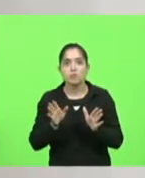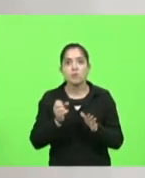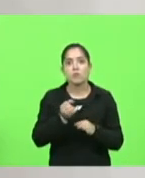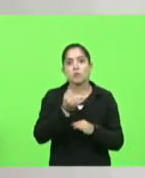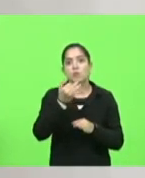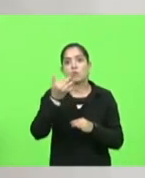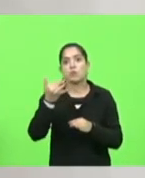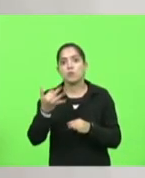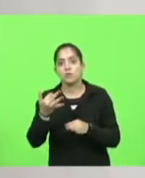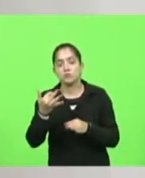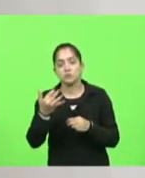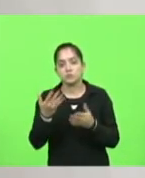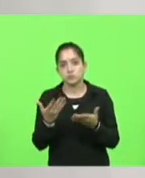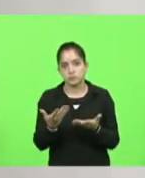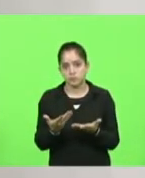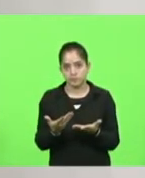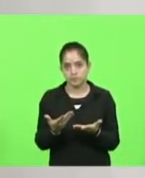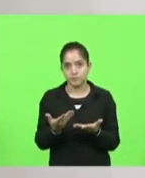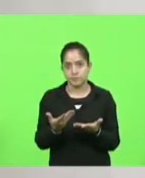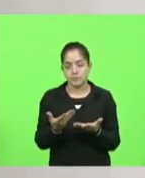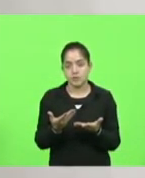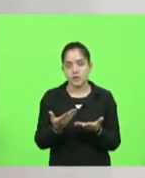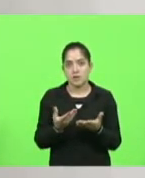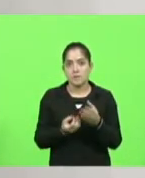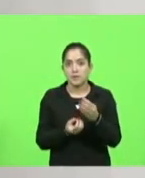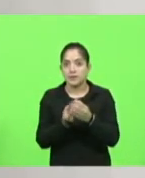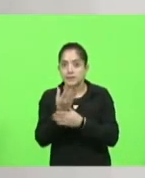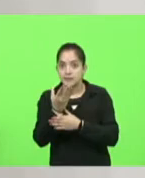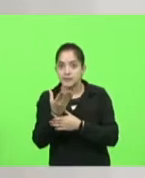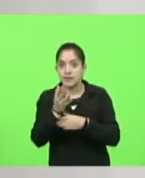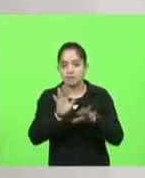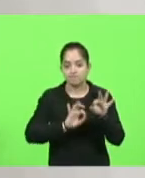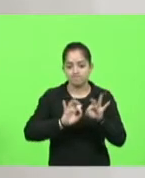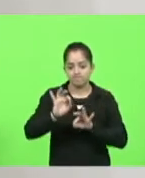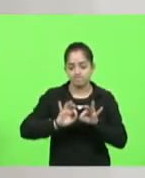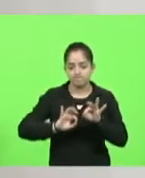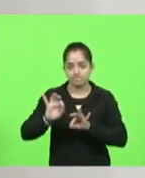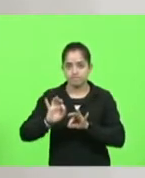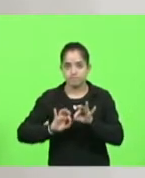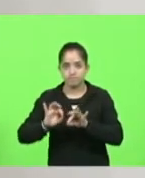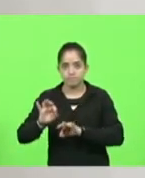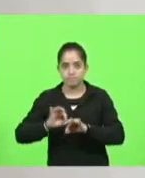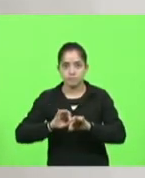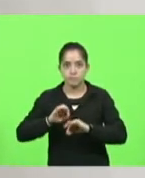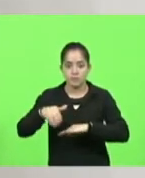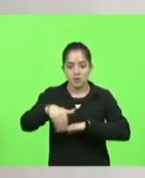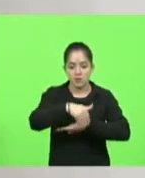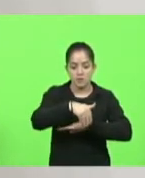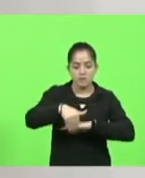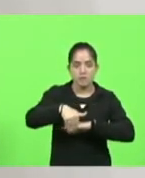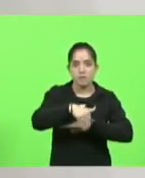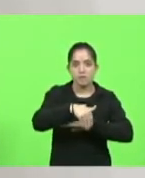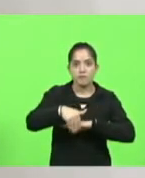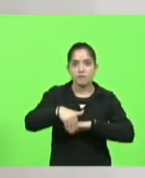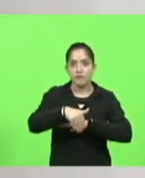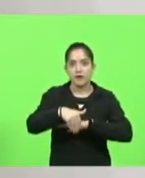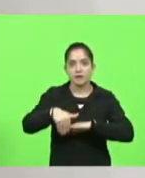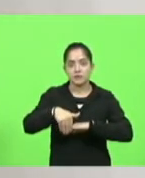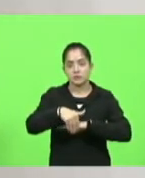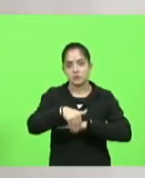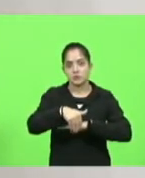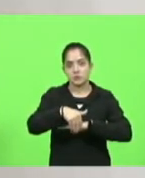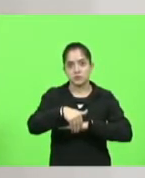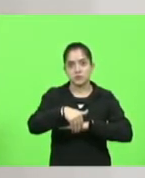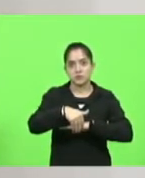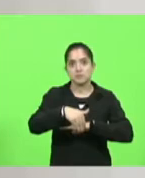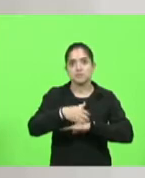necessário para criar, para implementar faixas adicionais nos locais onde